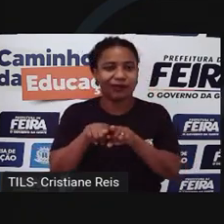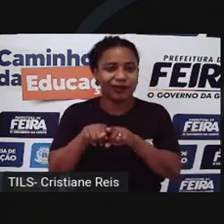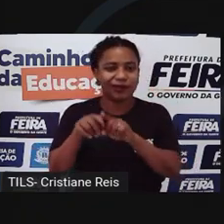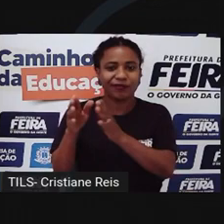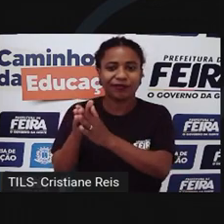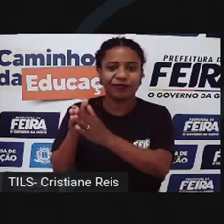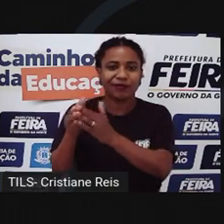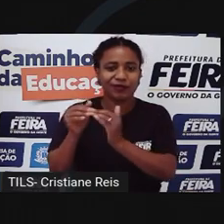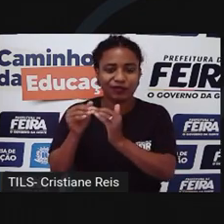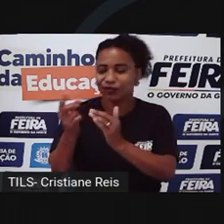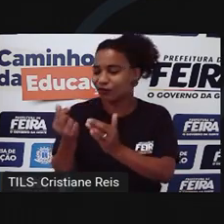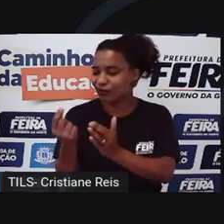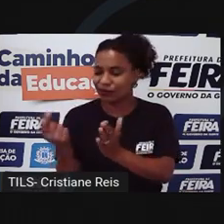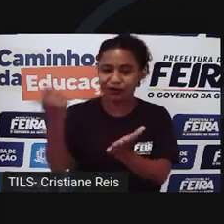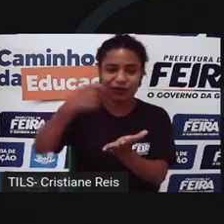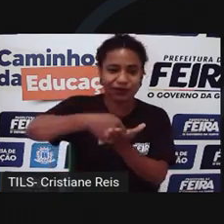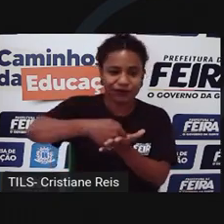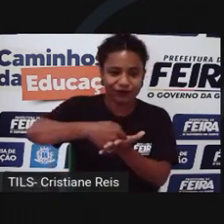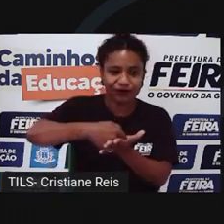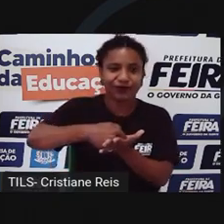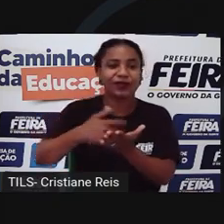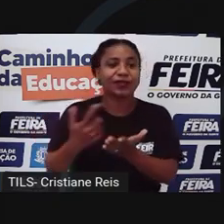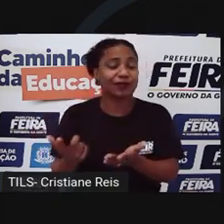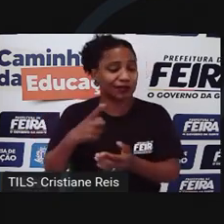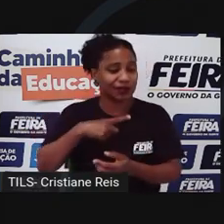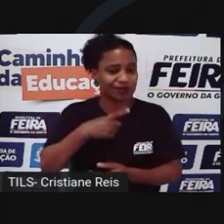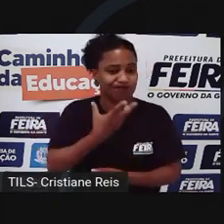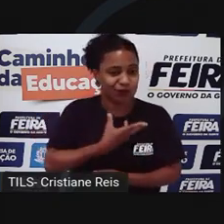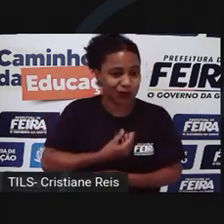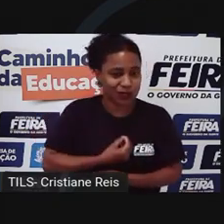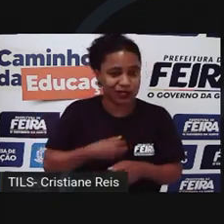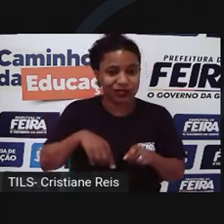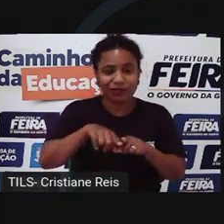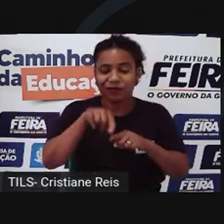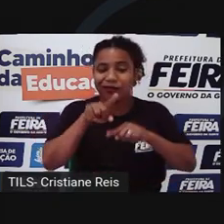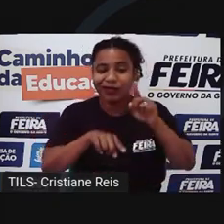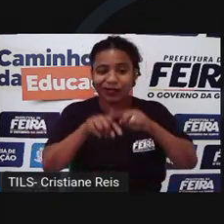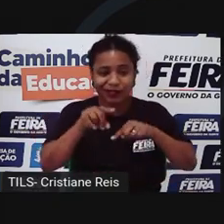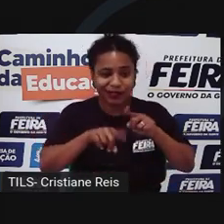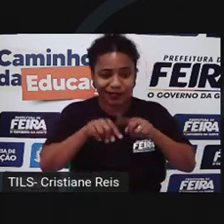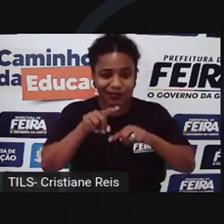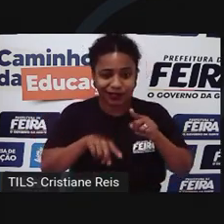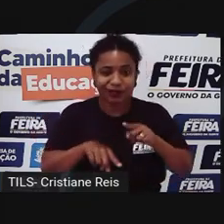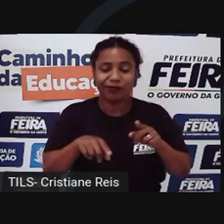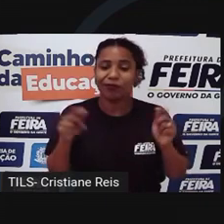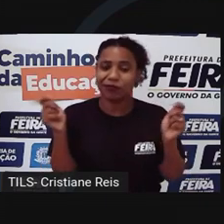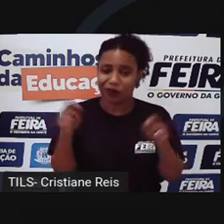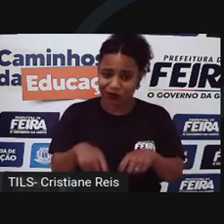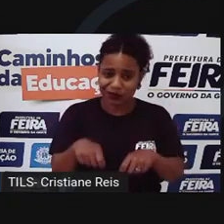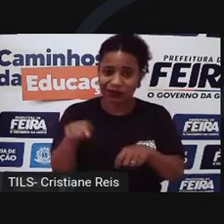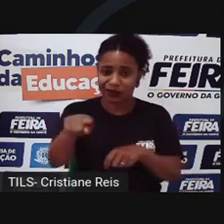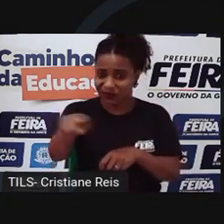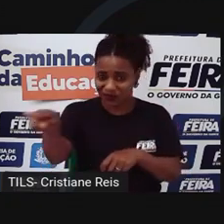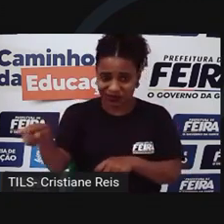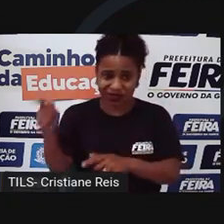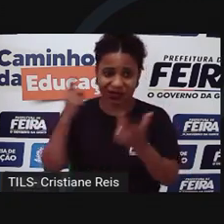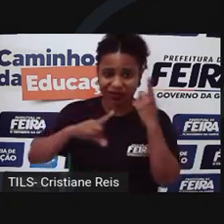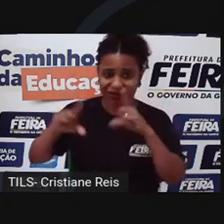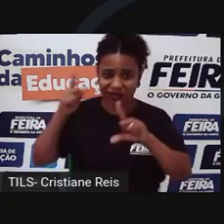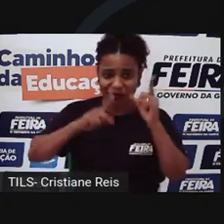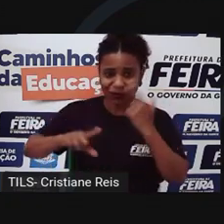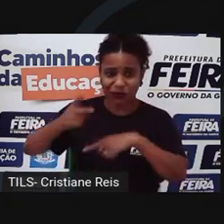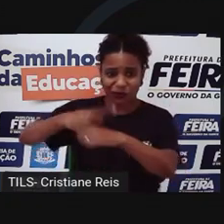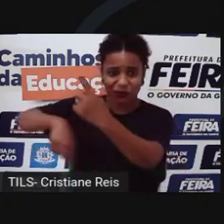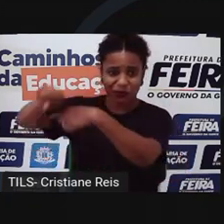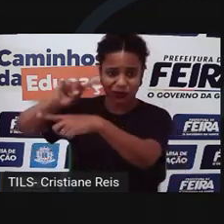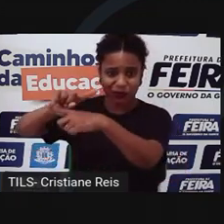indenização por danos morais, materiais, e, se cabível, os lucros que você deixou de receber